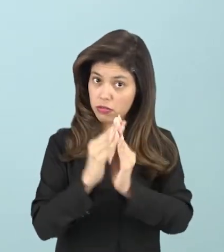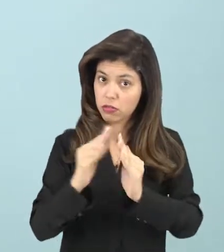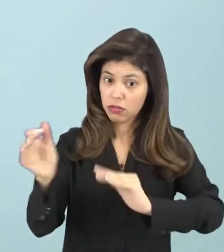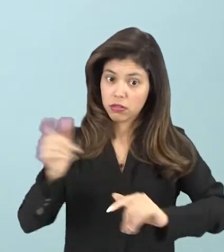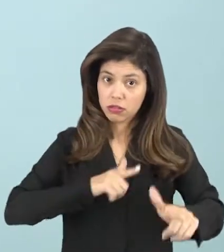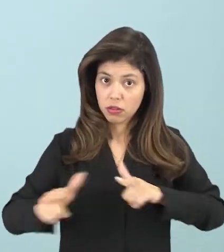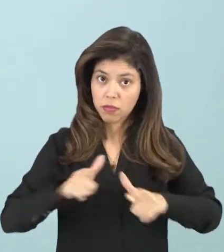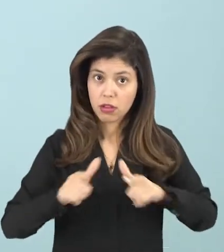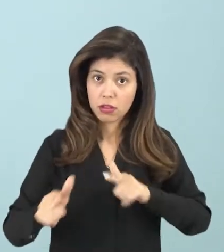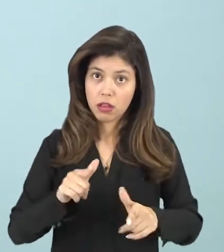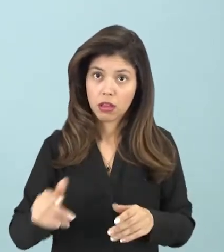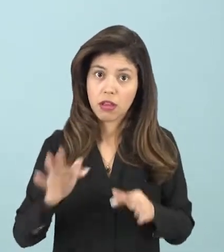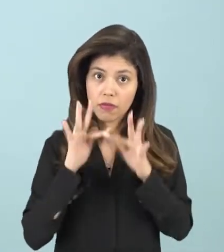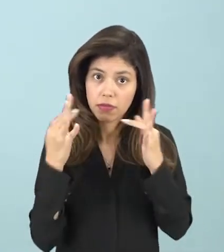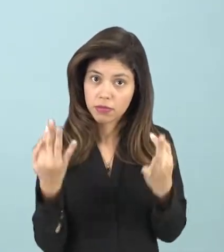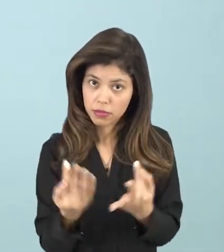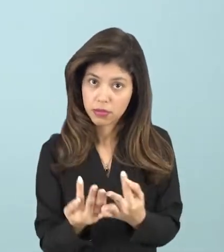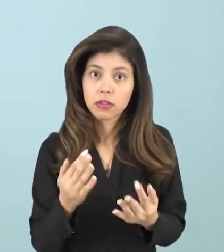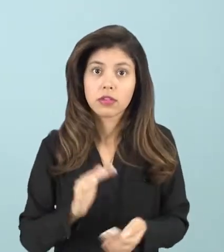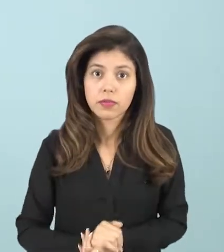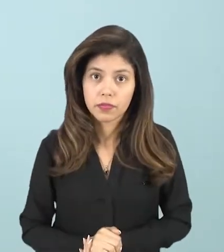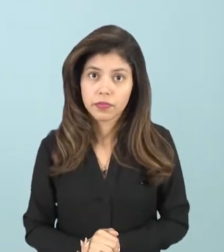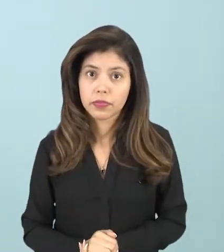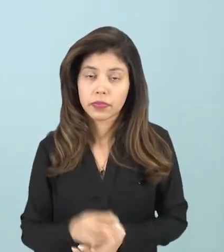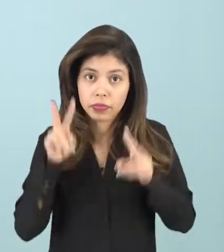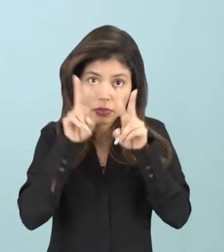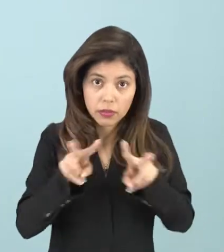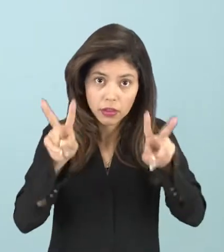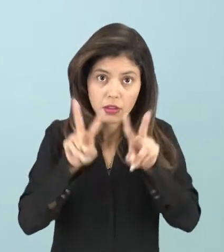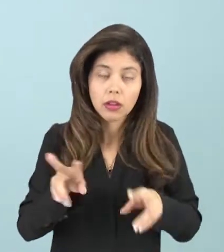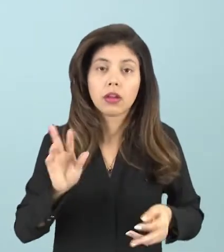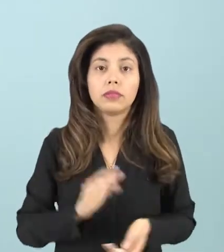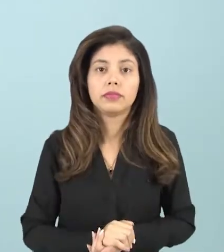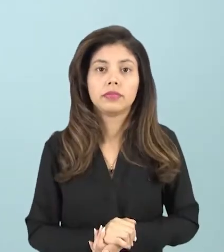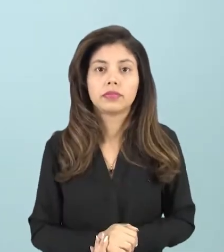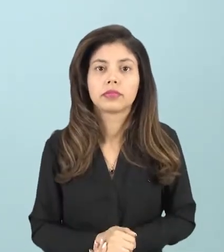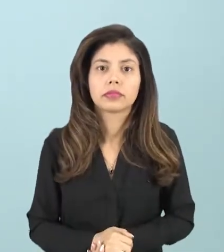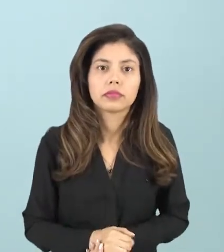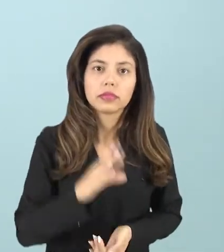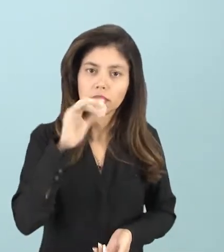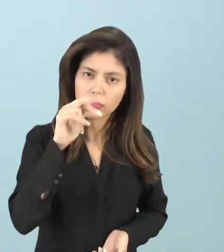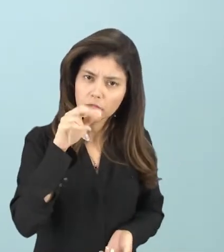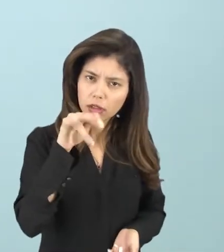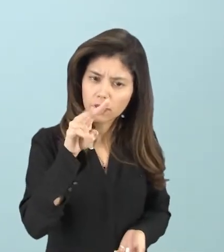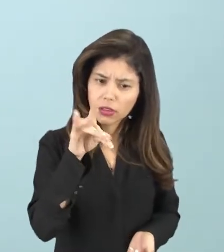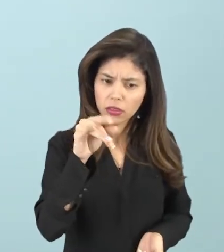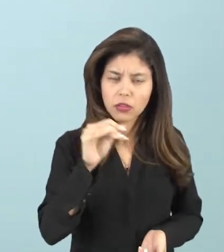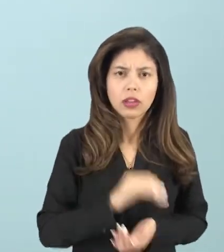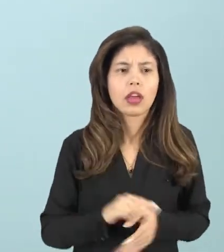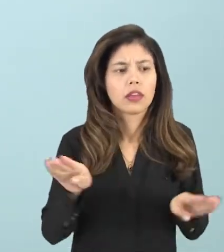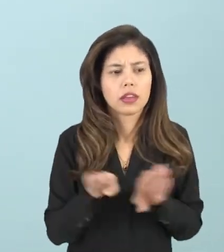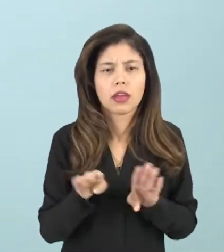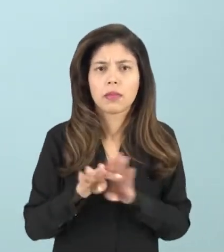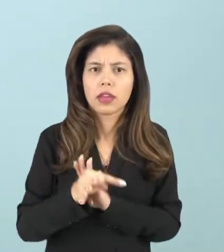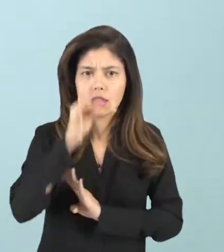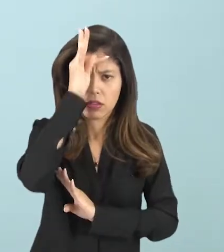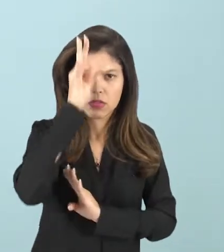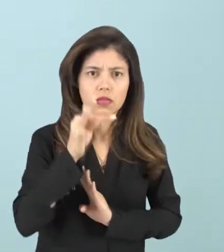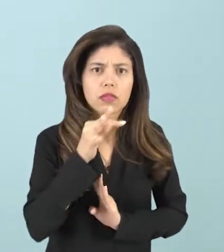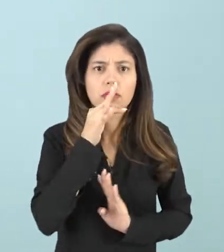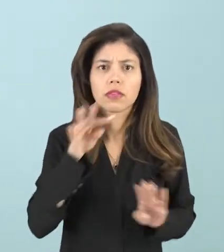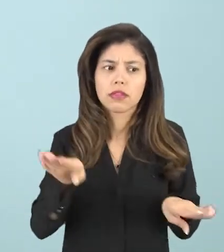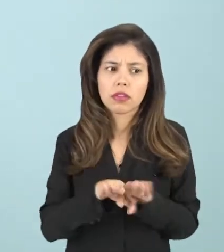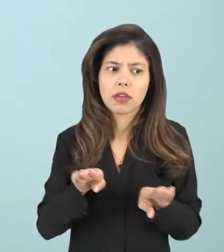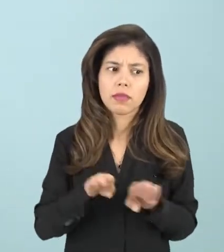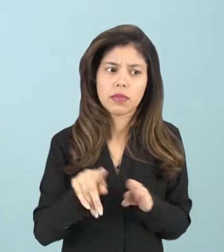a sua família. Isso é uma visão um tanto quanto conservadora e tradicional, mas